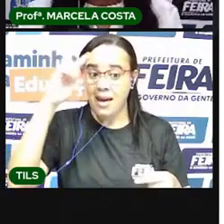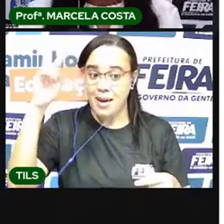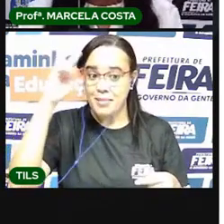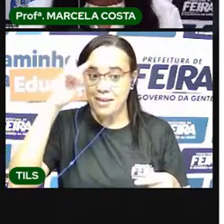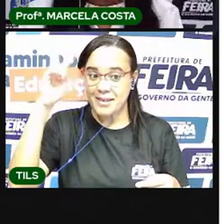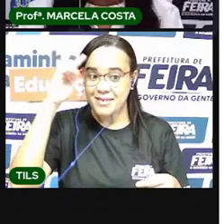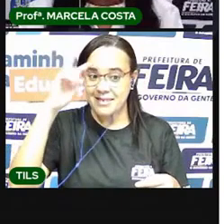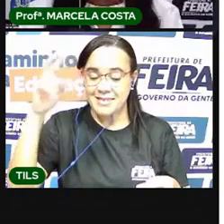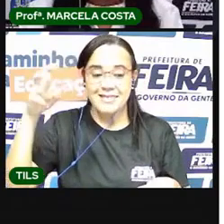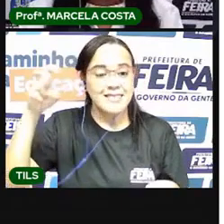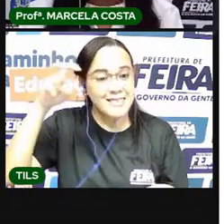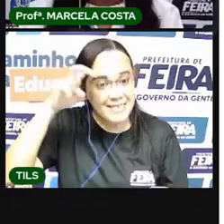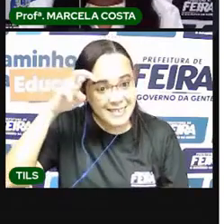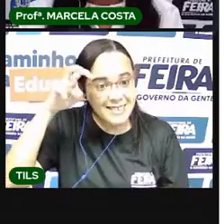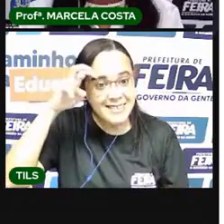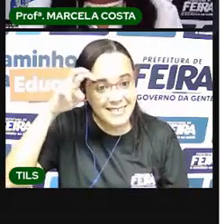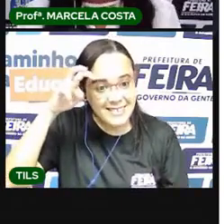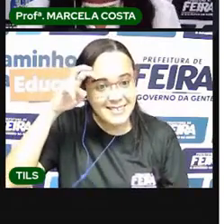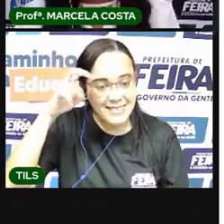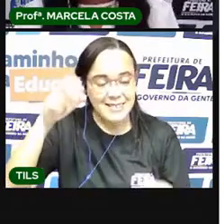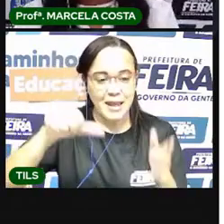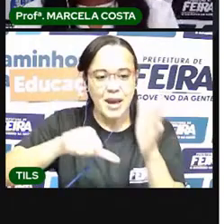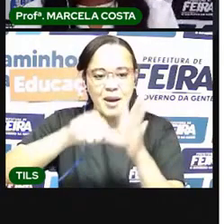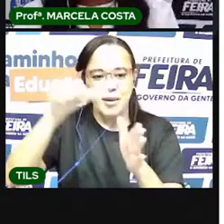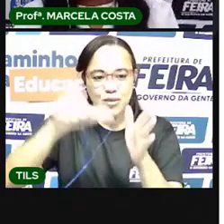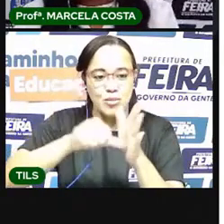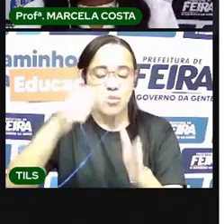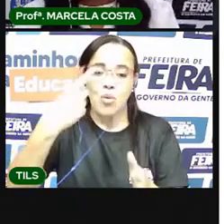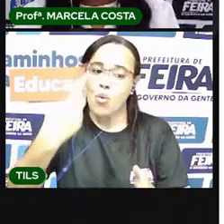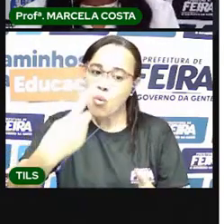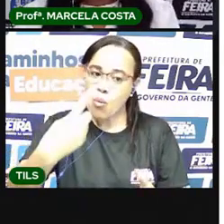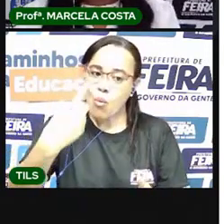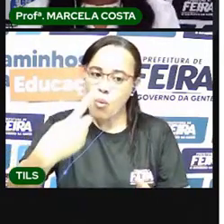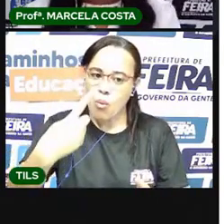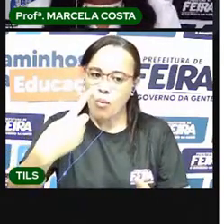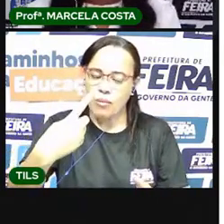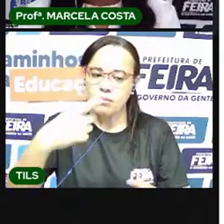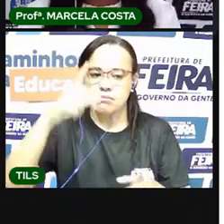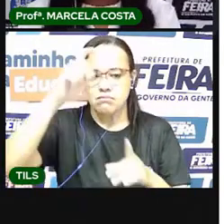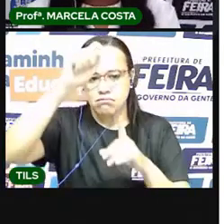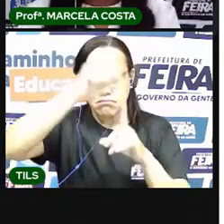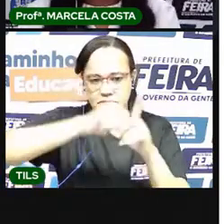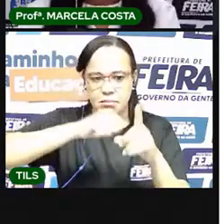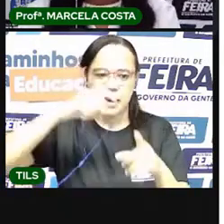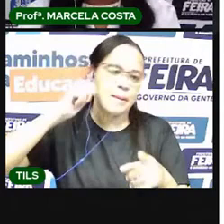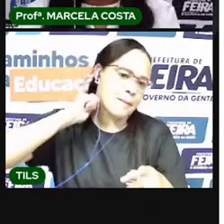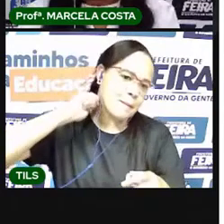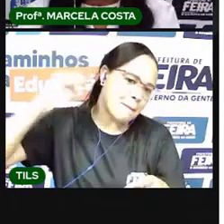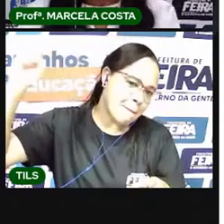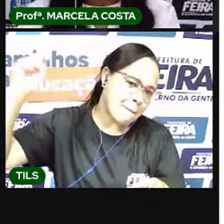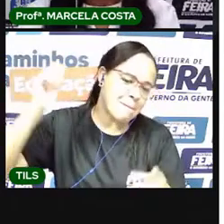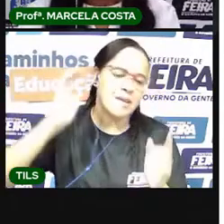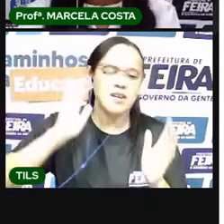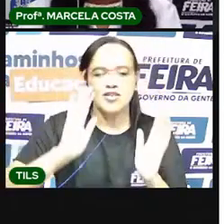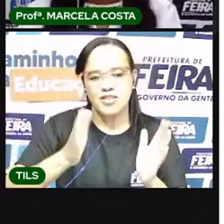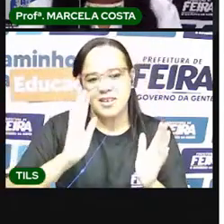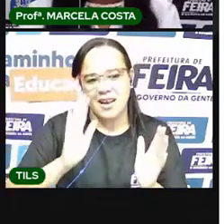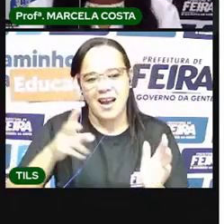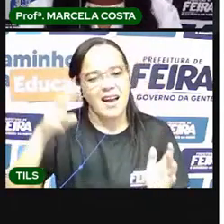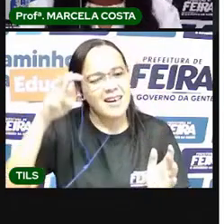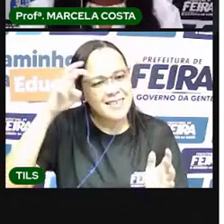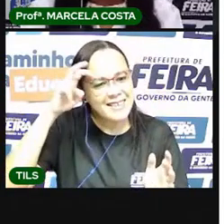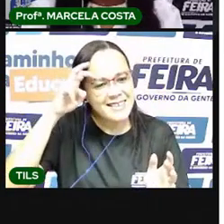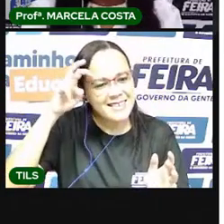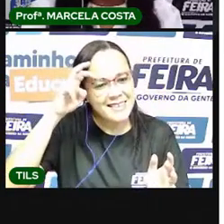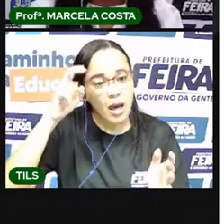quinta-feira Então, o primeiro dia do mês de abril de 2021 Foi uma quinta-feira Escreve aqui o